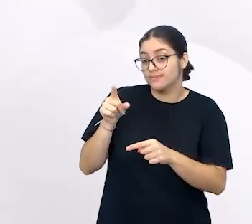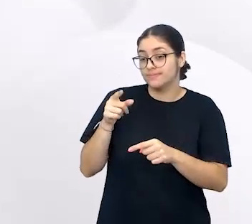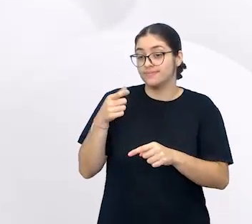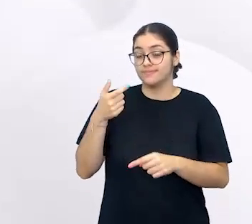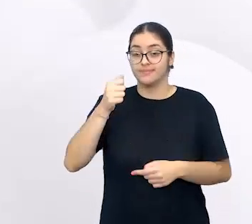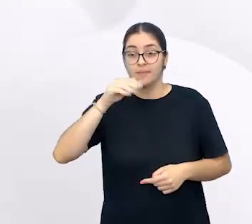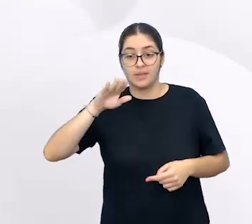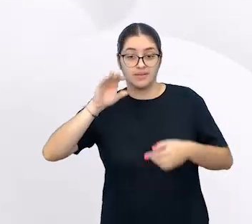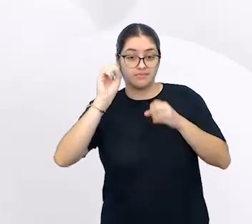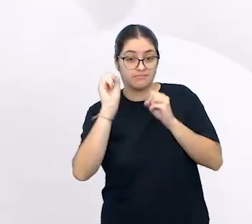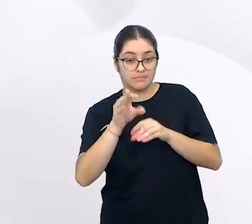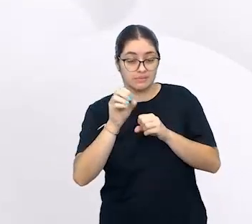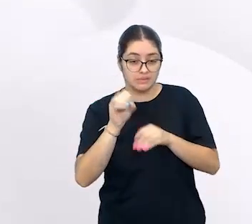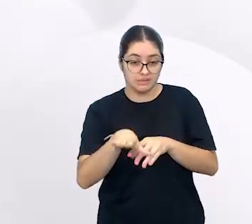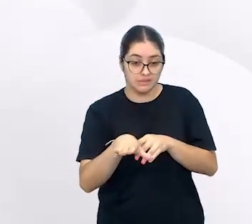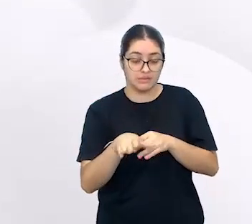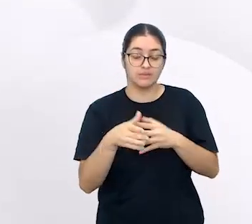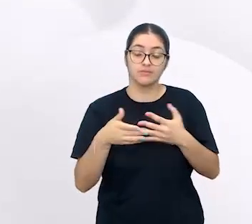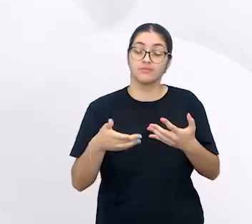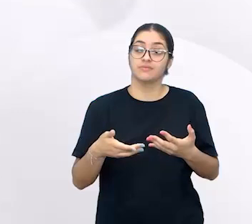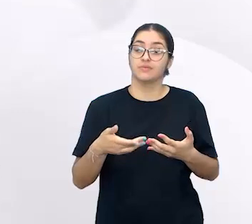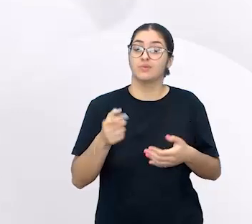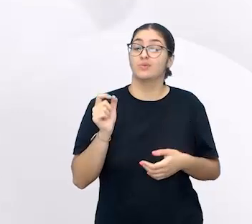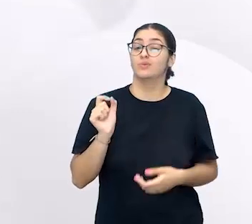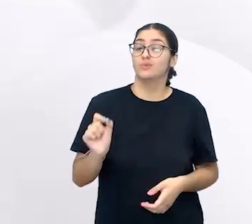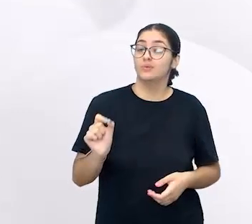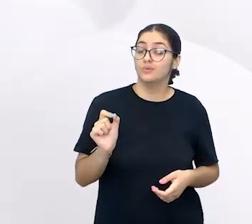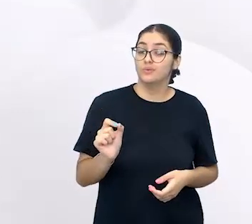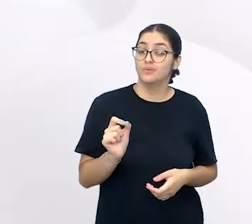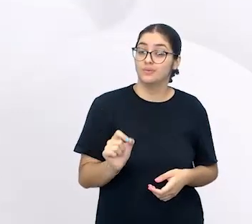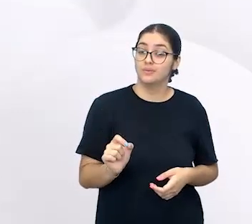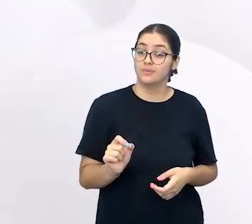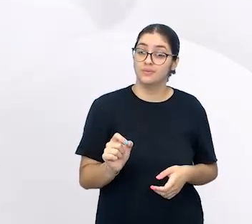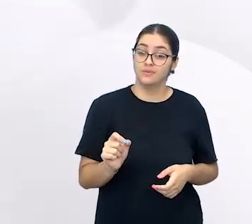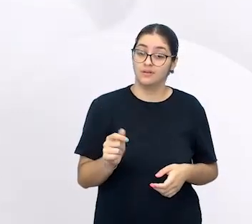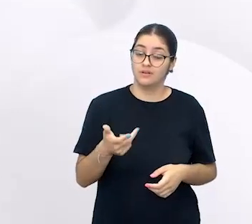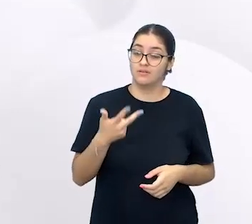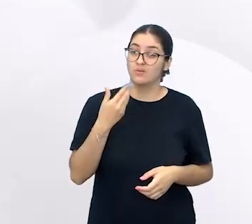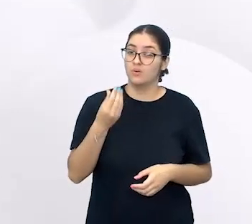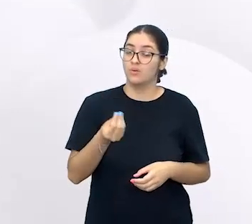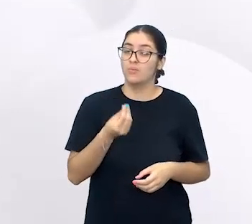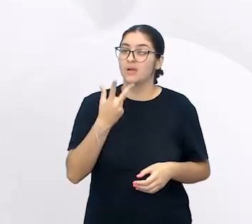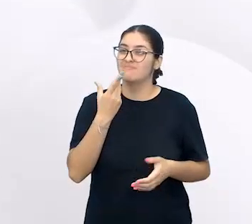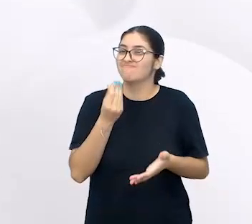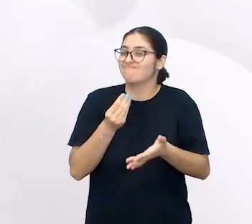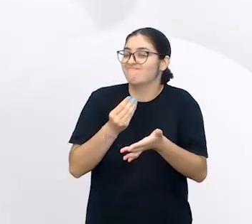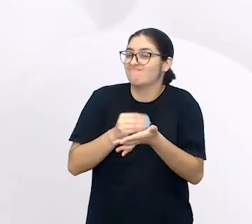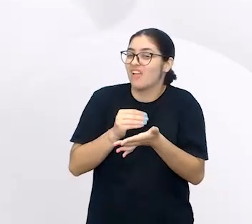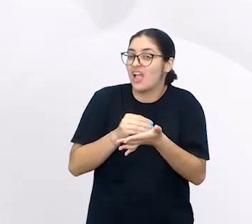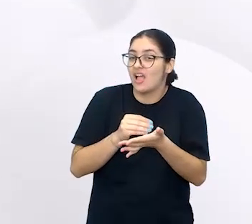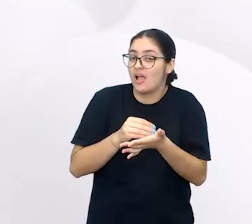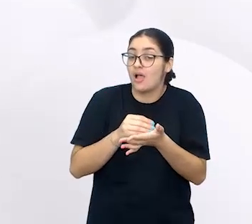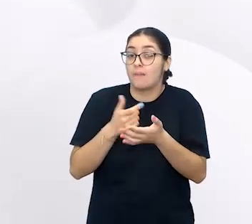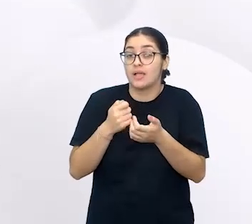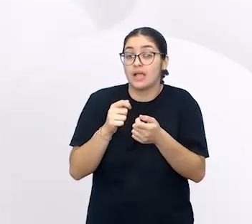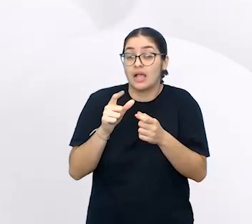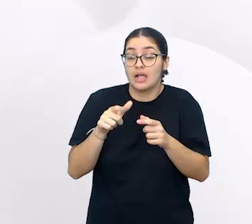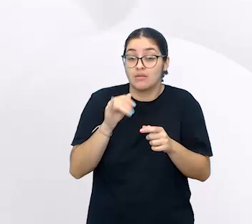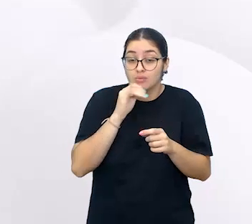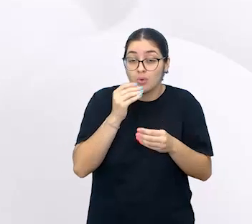alfabetização, o que que se preconiza? Que os estudantes possam usar